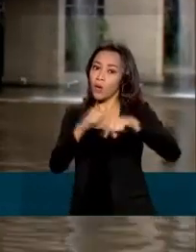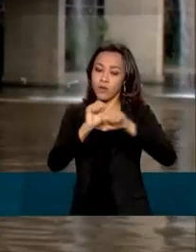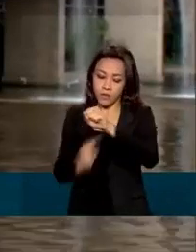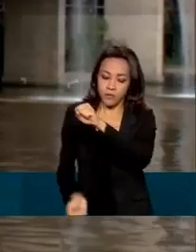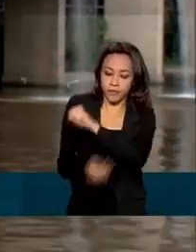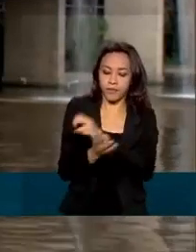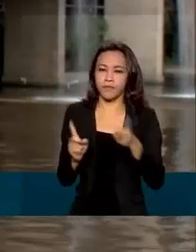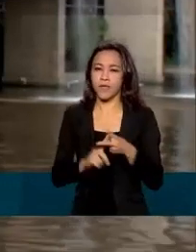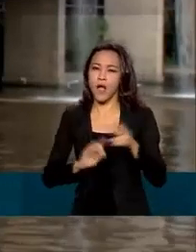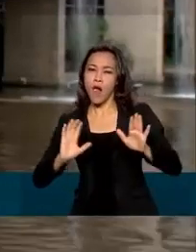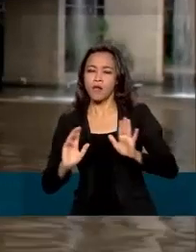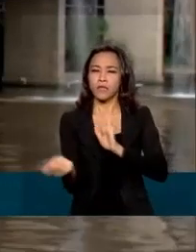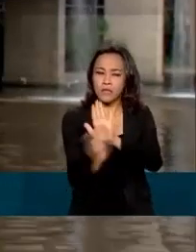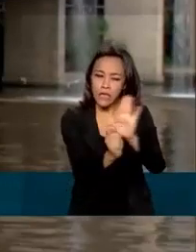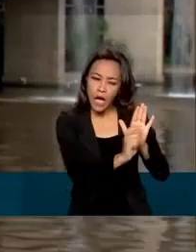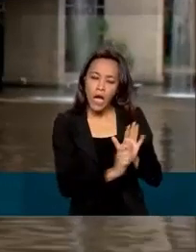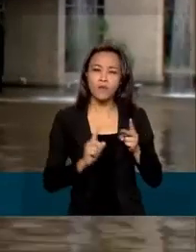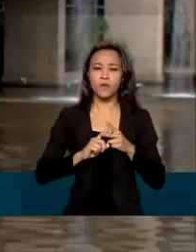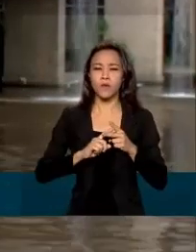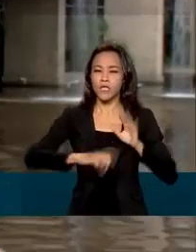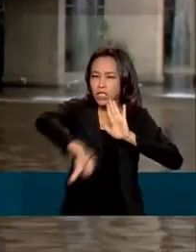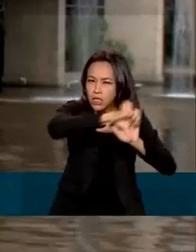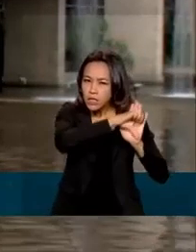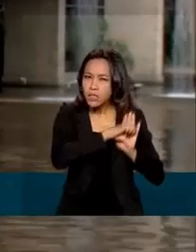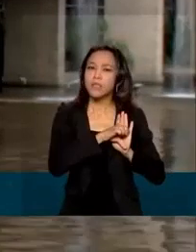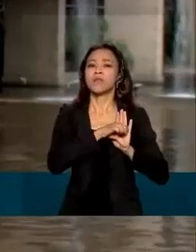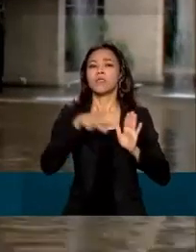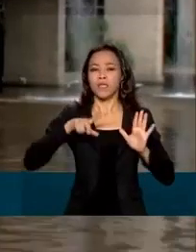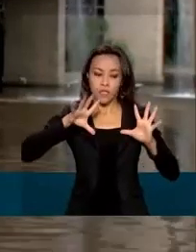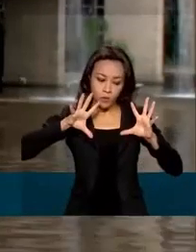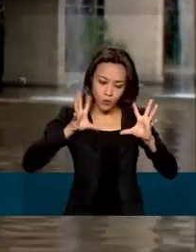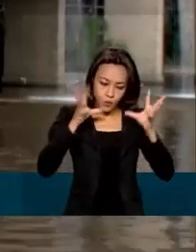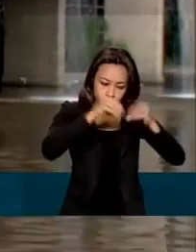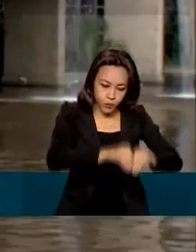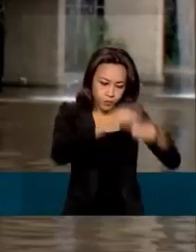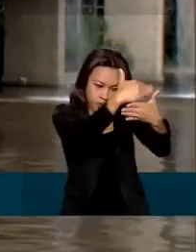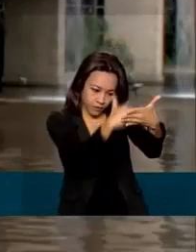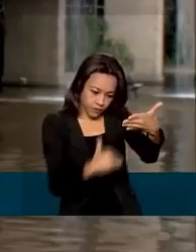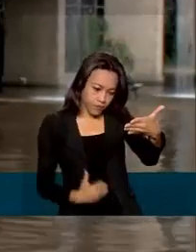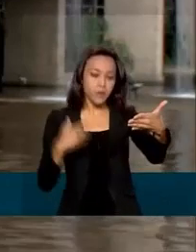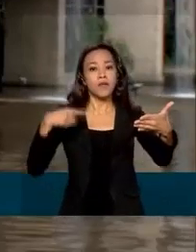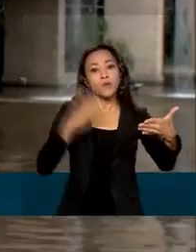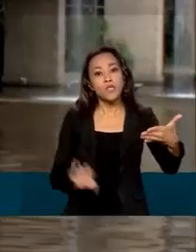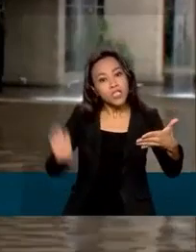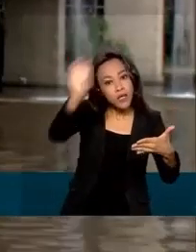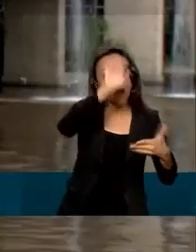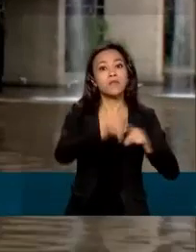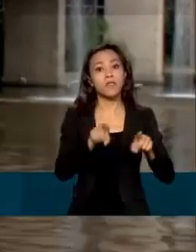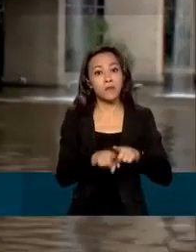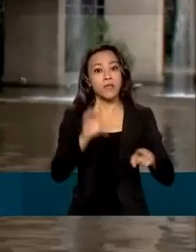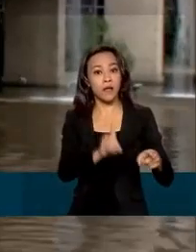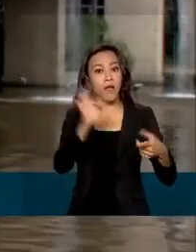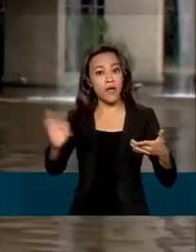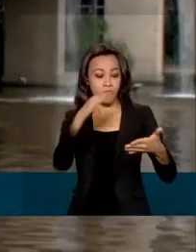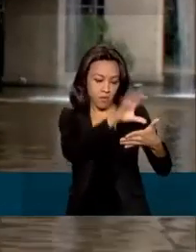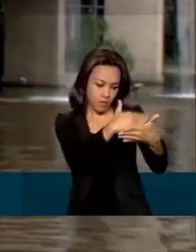narcotráfico E organizações criminosas Com base no documento, os estados e o Distrito Federal Deverão construir